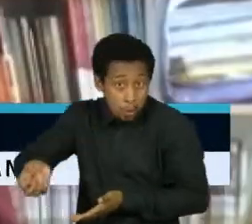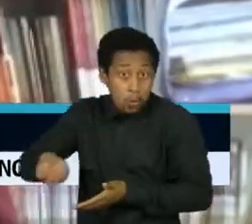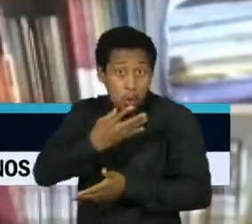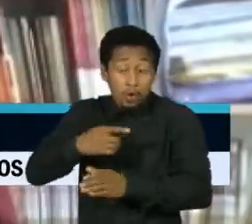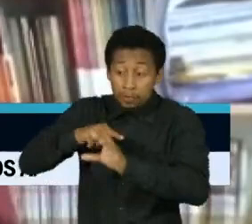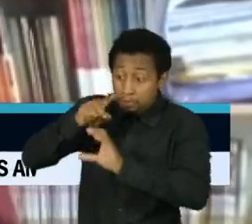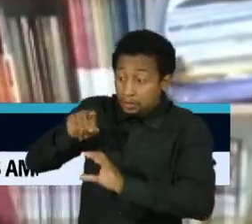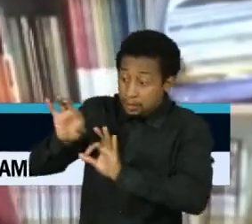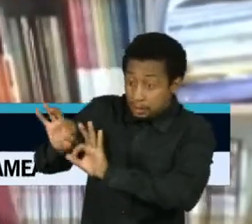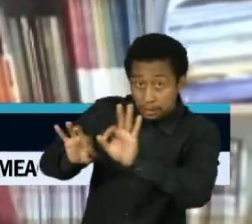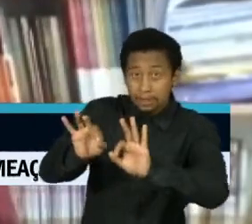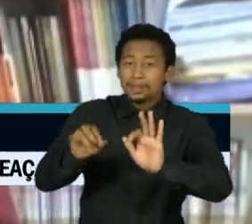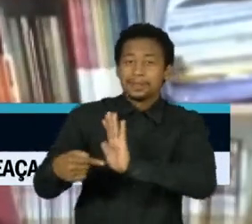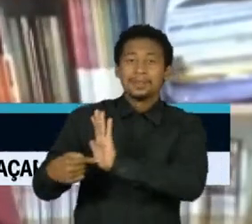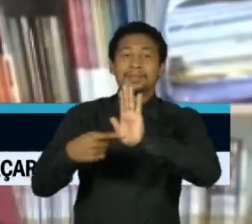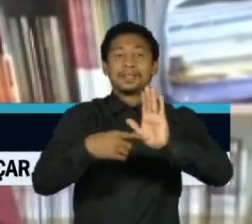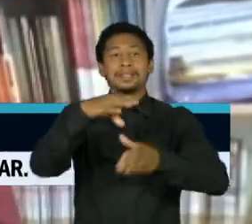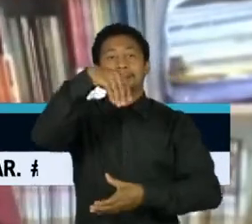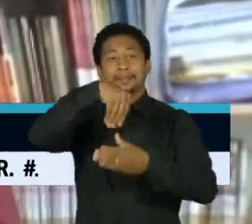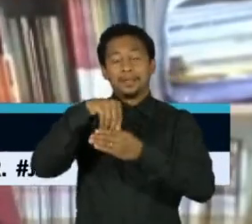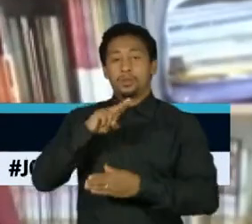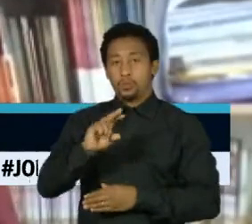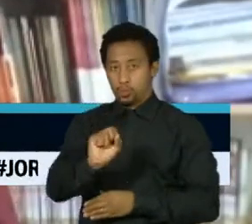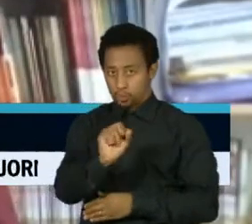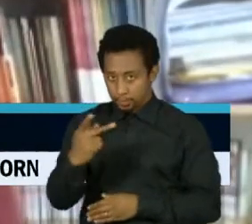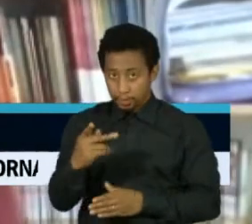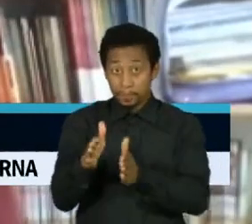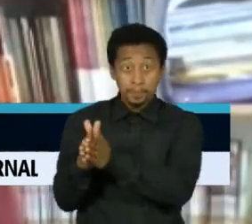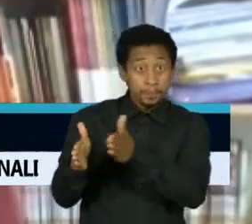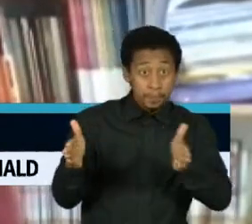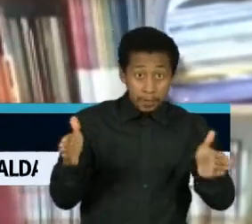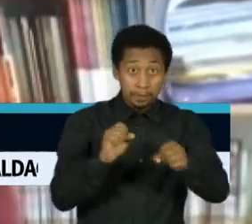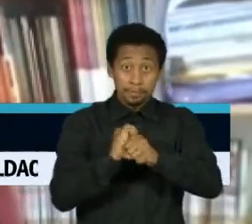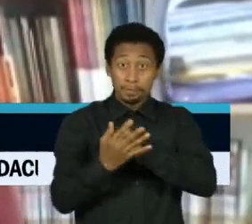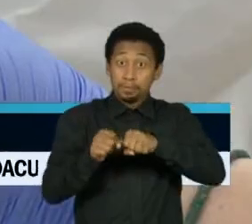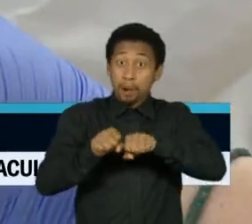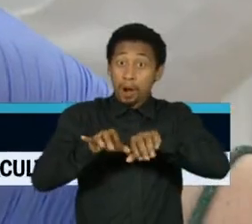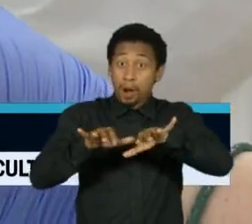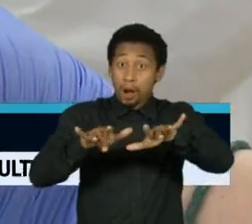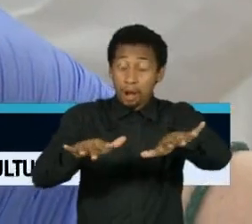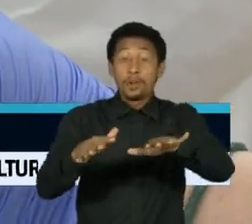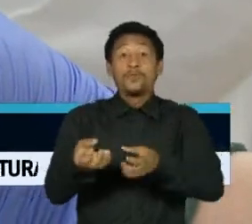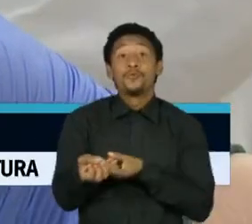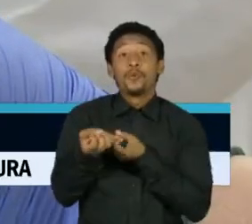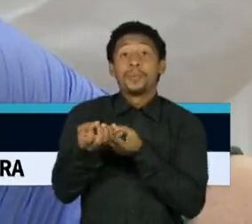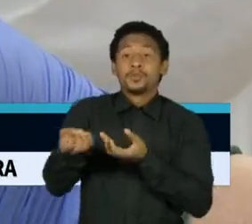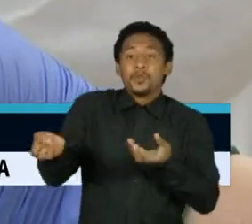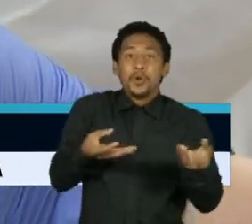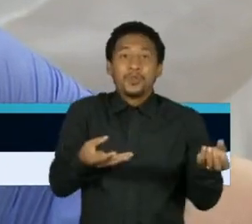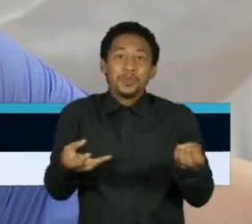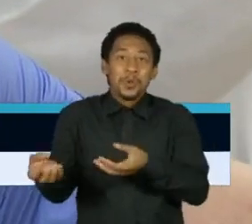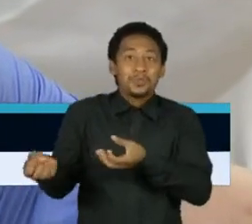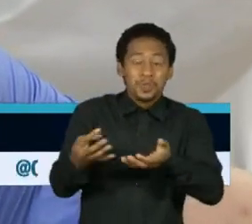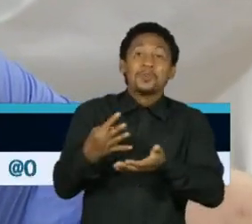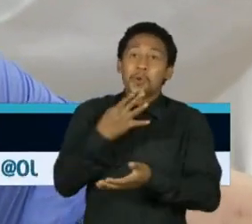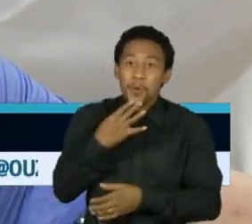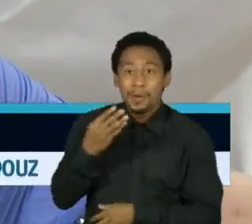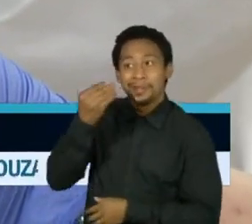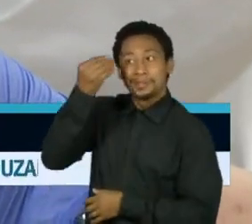Em função da pandemia, novos conhecimentos foram surgindo. Teve sim que readequar algumas